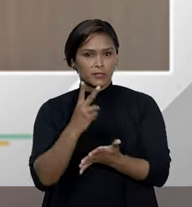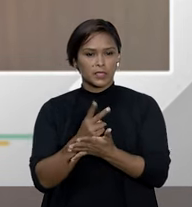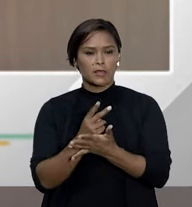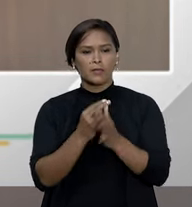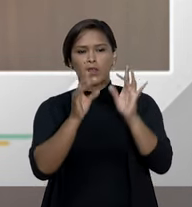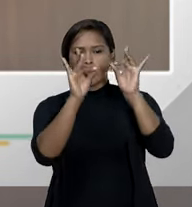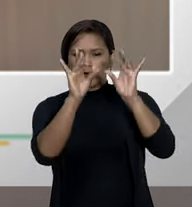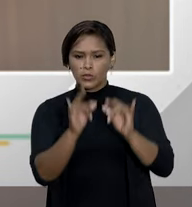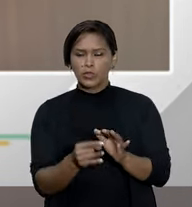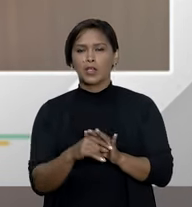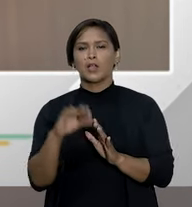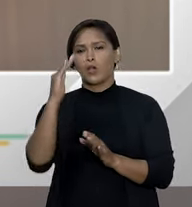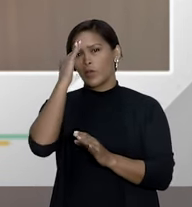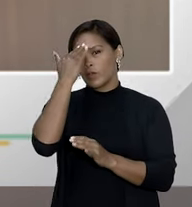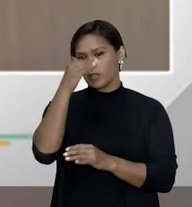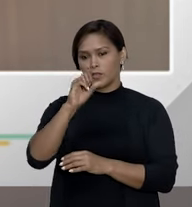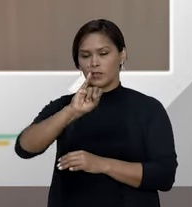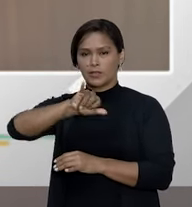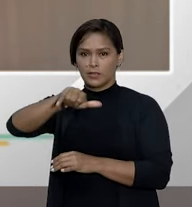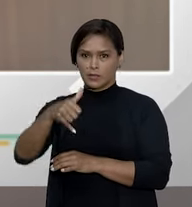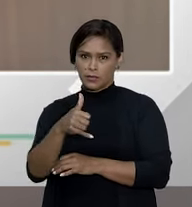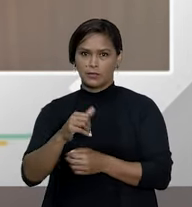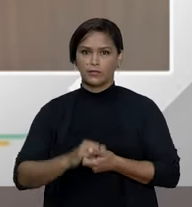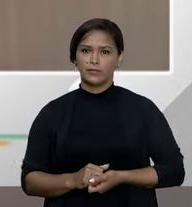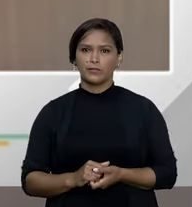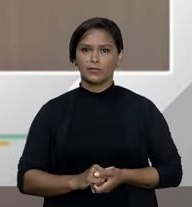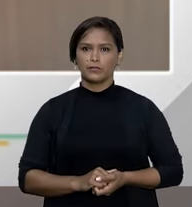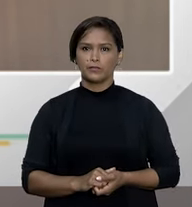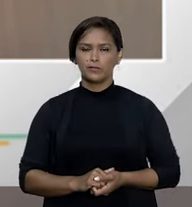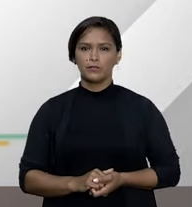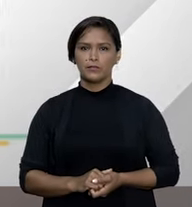perfilhando o entendimento do superior de justiça